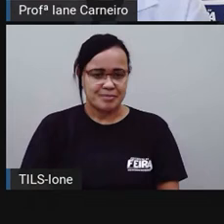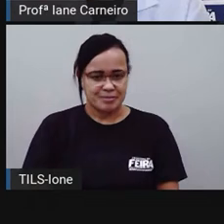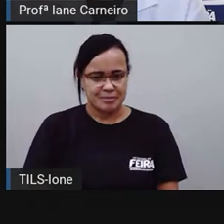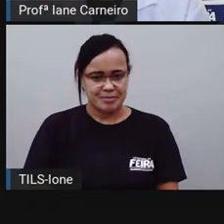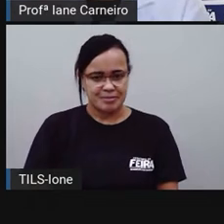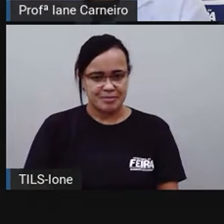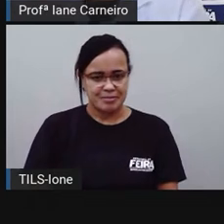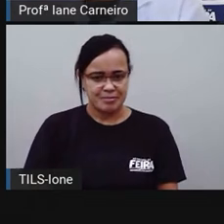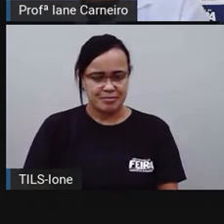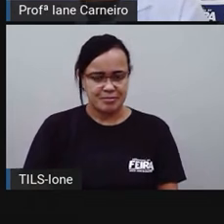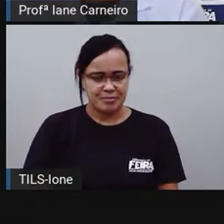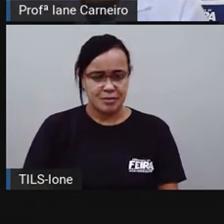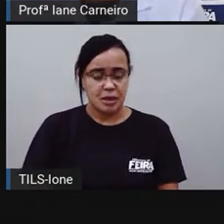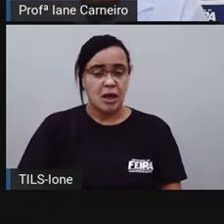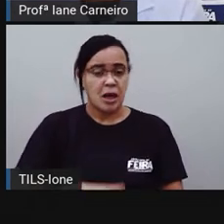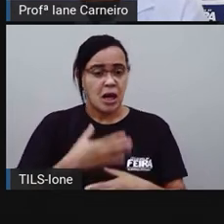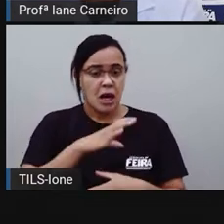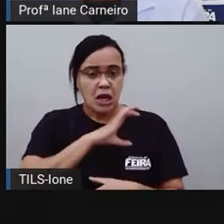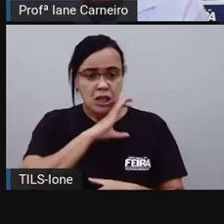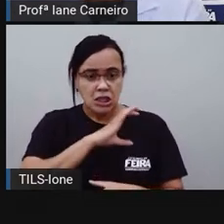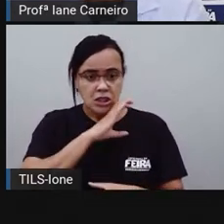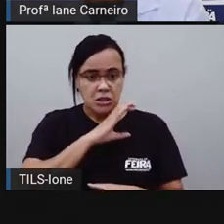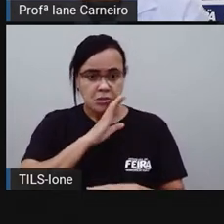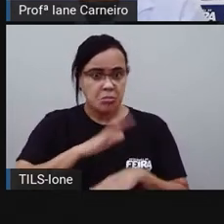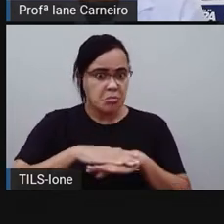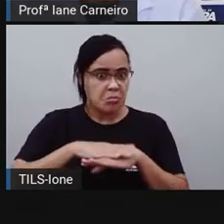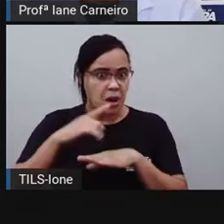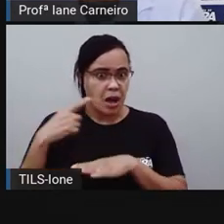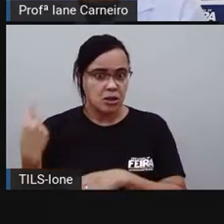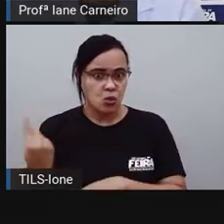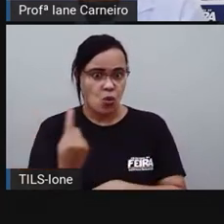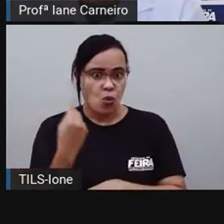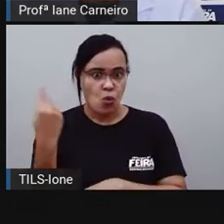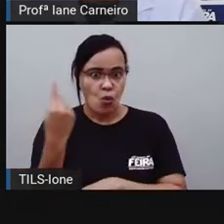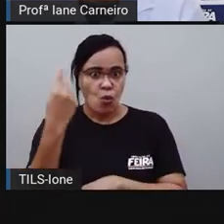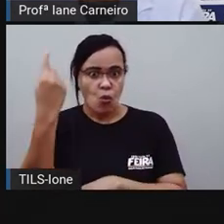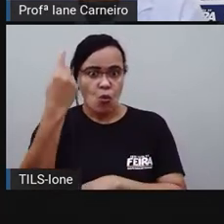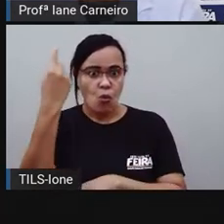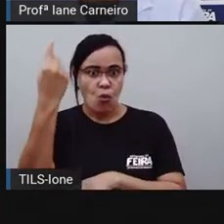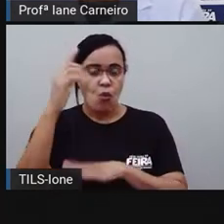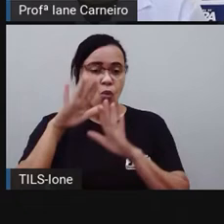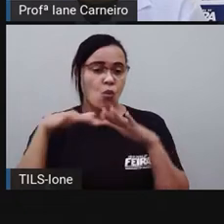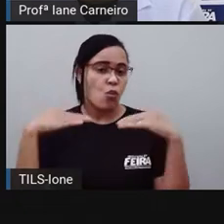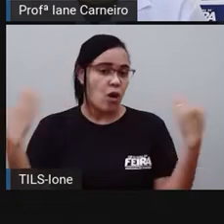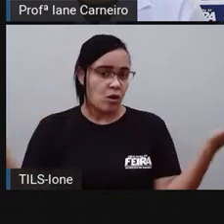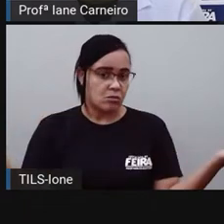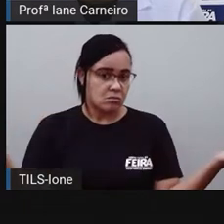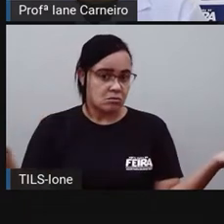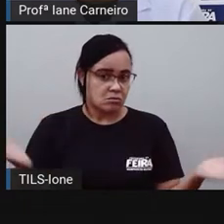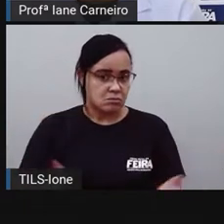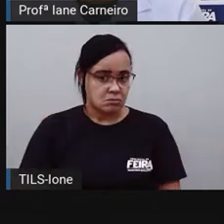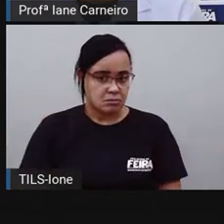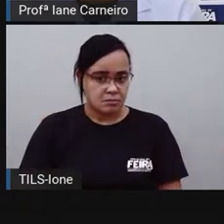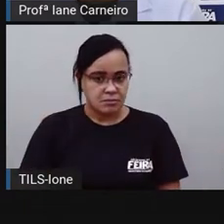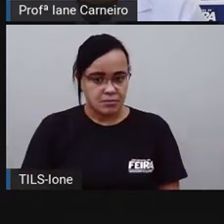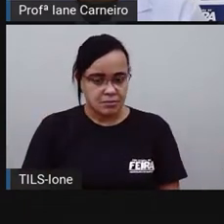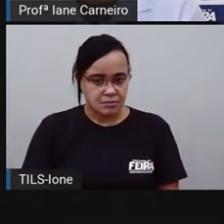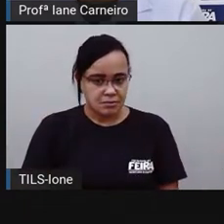Qual é o mais alto? Qual desses animais que a Prós mostrou anteriormente, ó? É o mais alto.